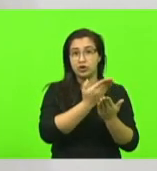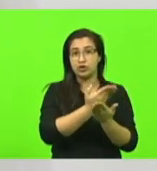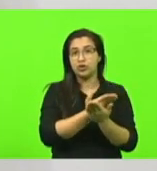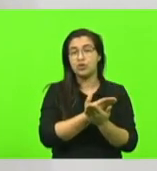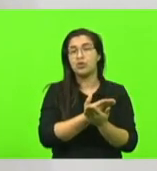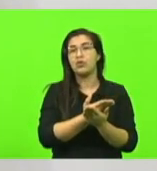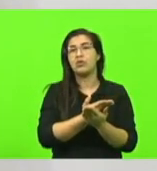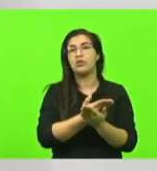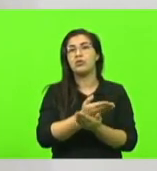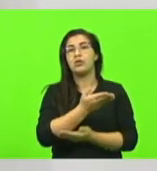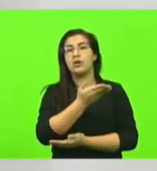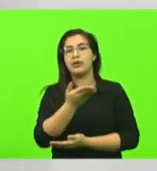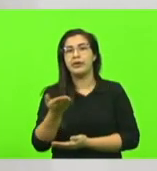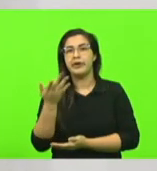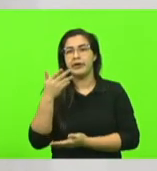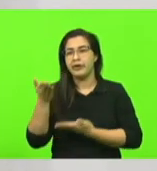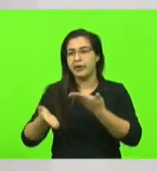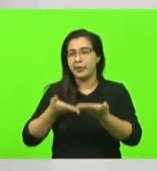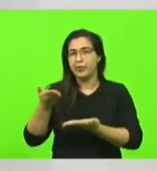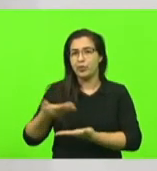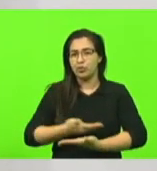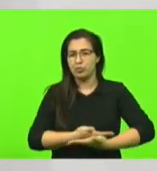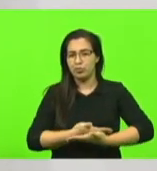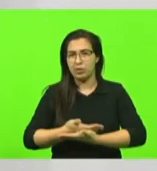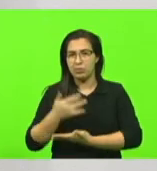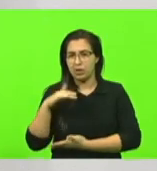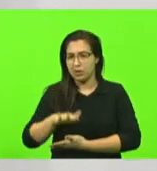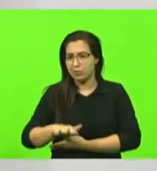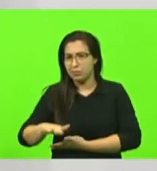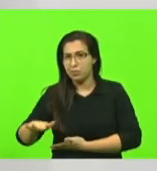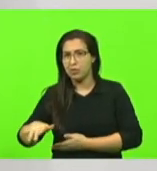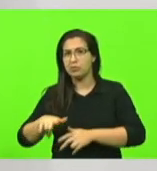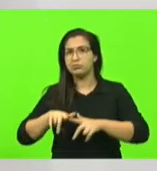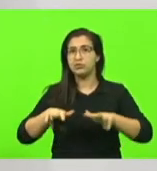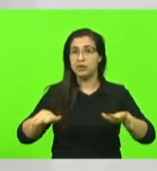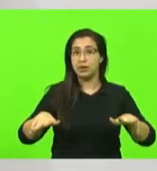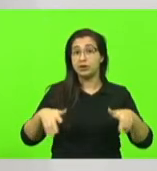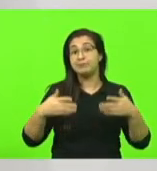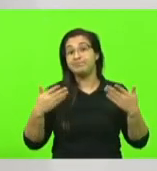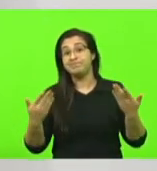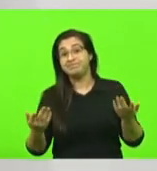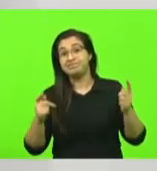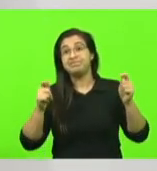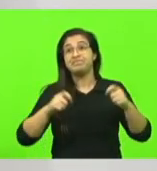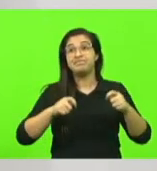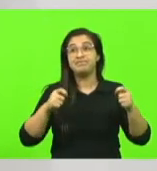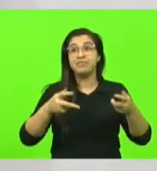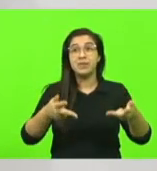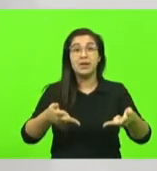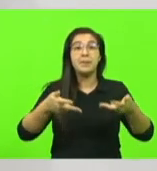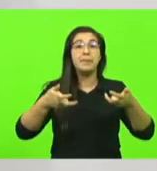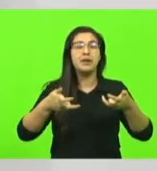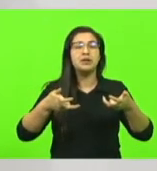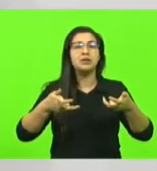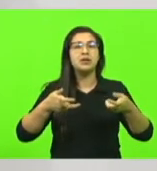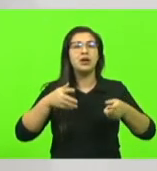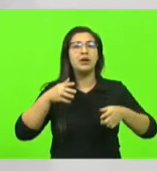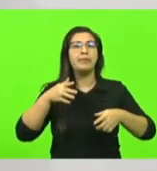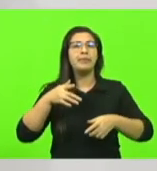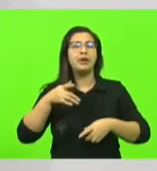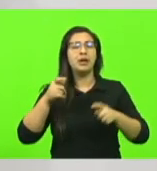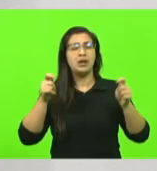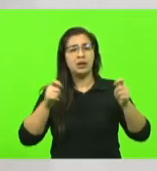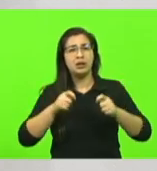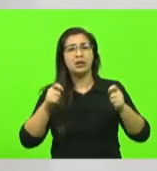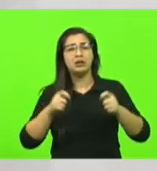tomar o cuidado então dá para dizer que dentro do possível tem sido